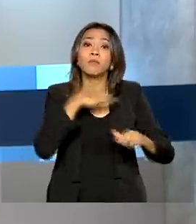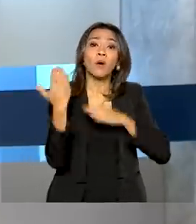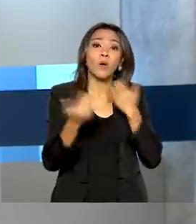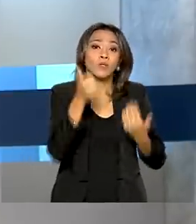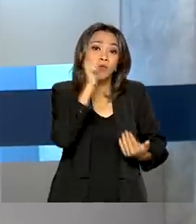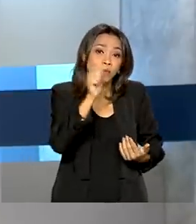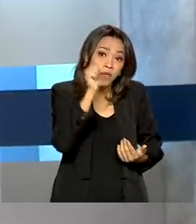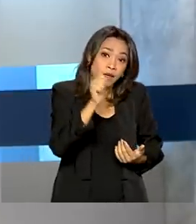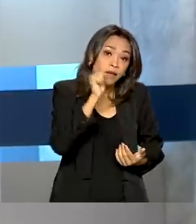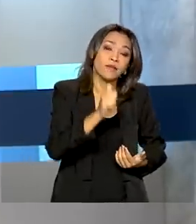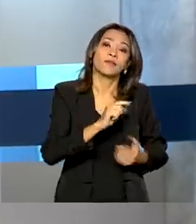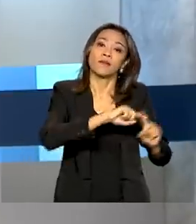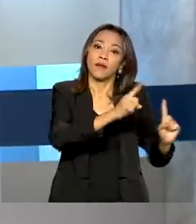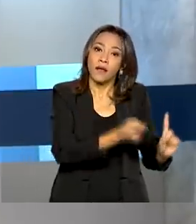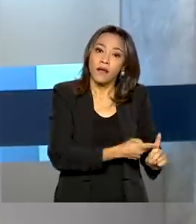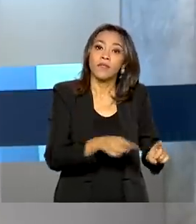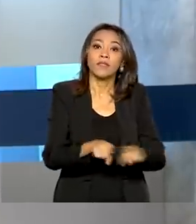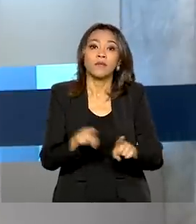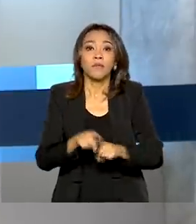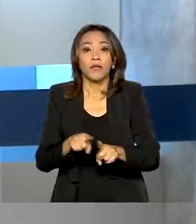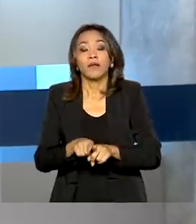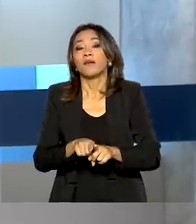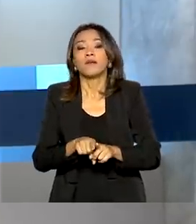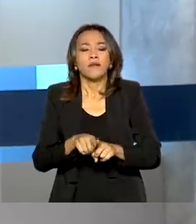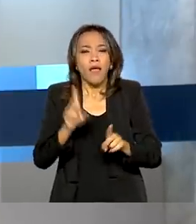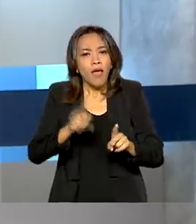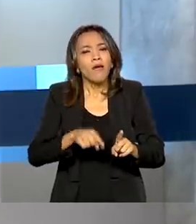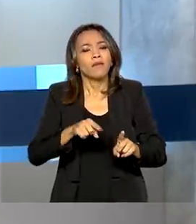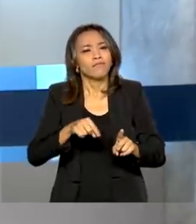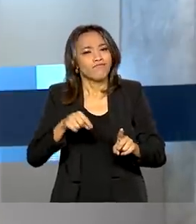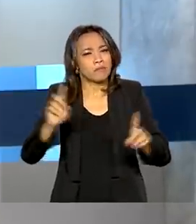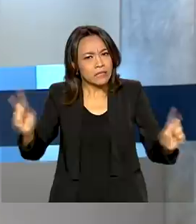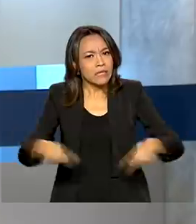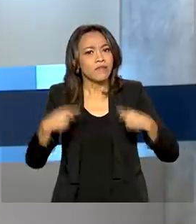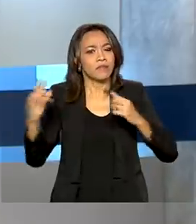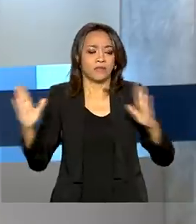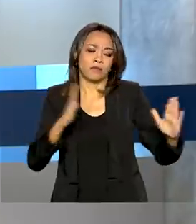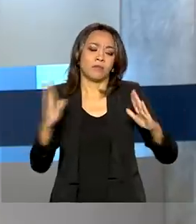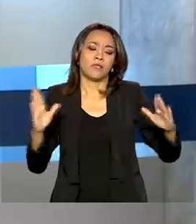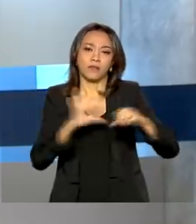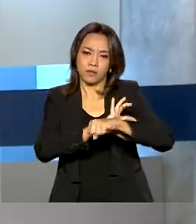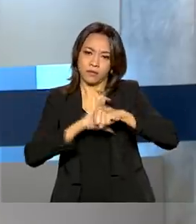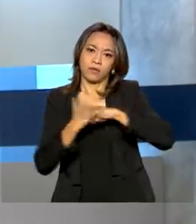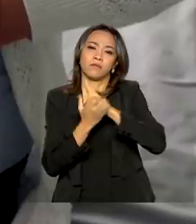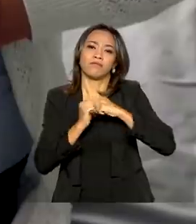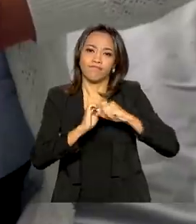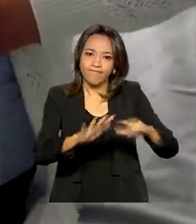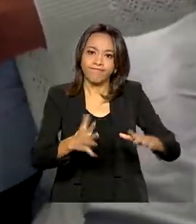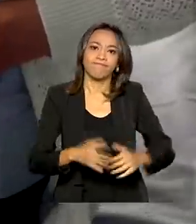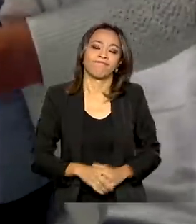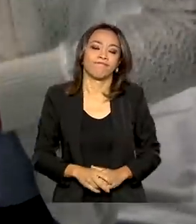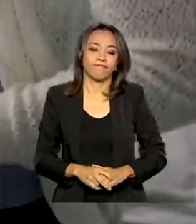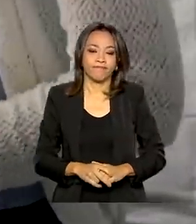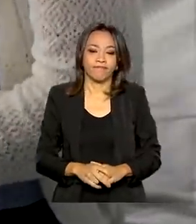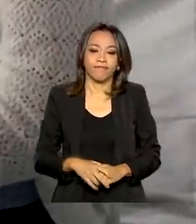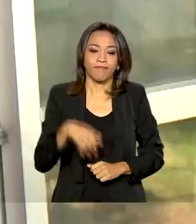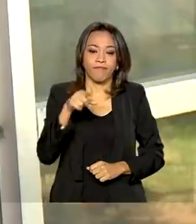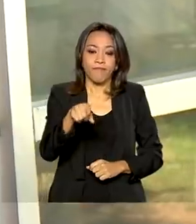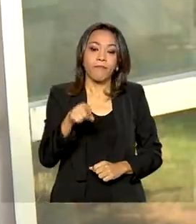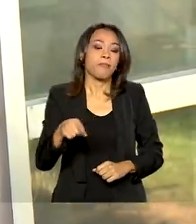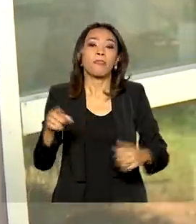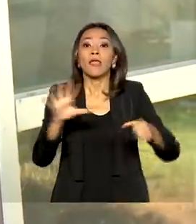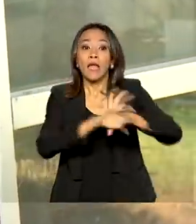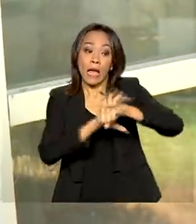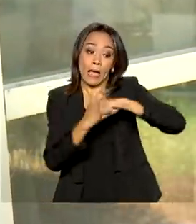mães de recém-nascidos. Um desafio ainda maior agora na pandemia de Covid-19. A pandemia do